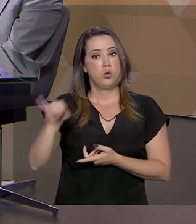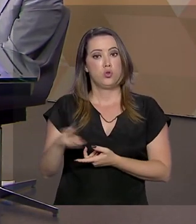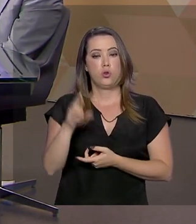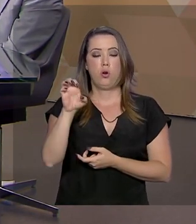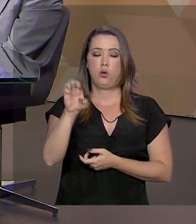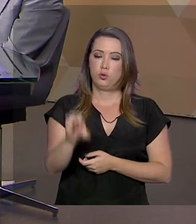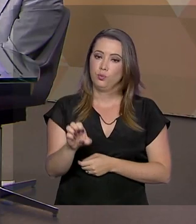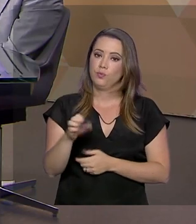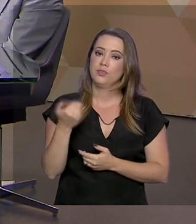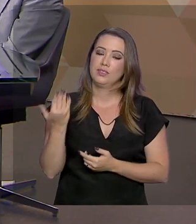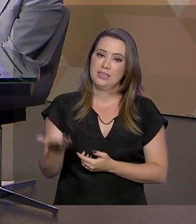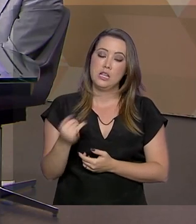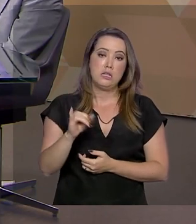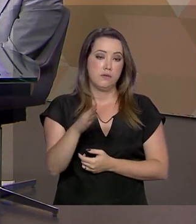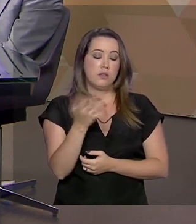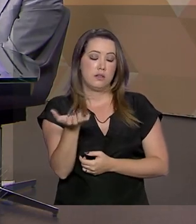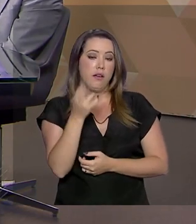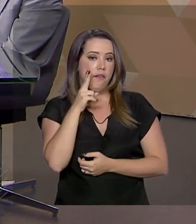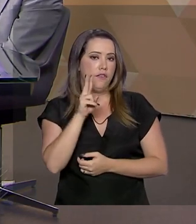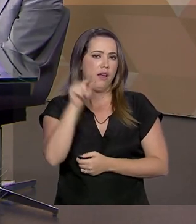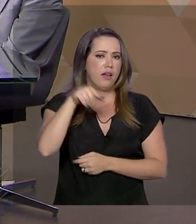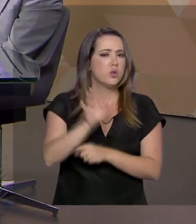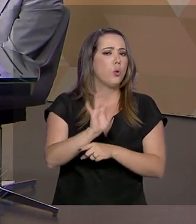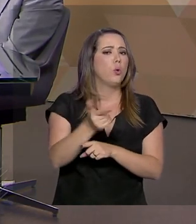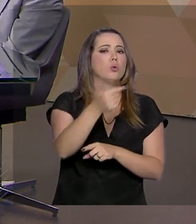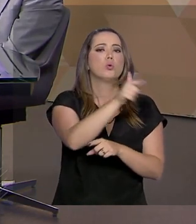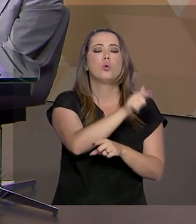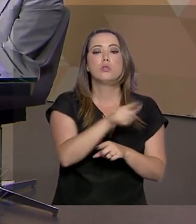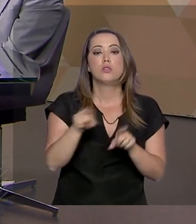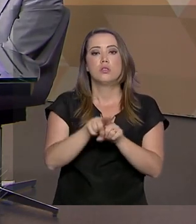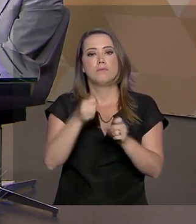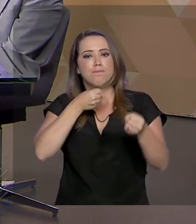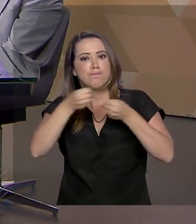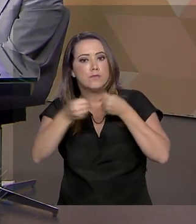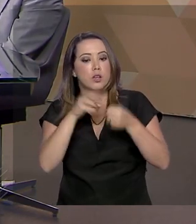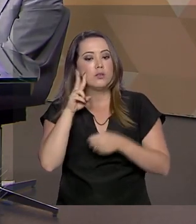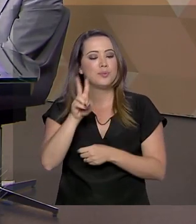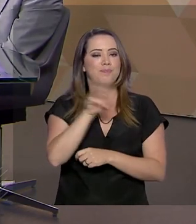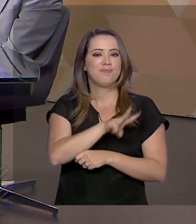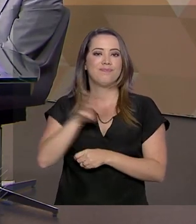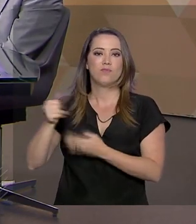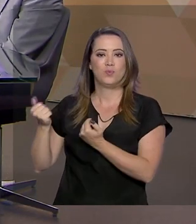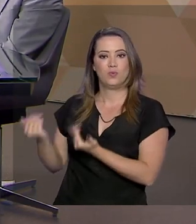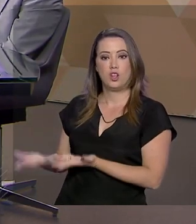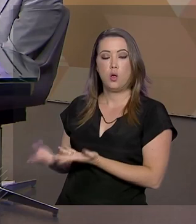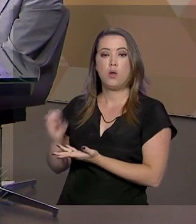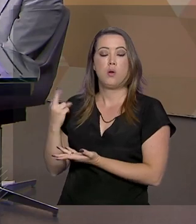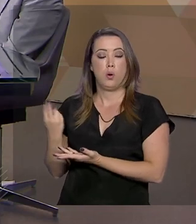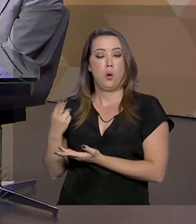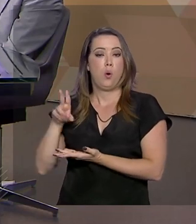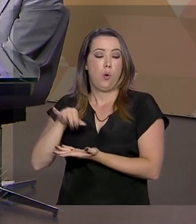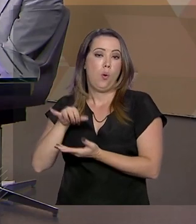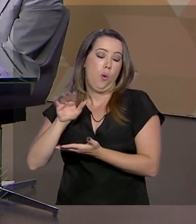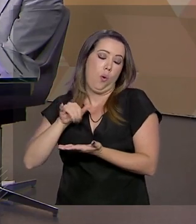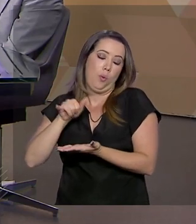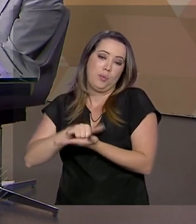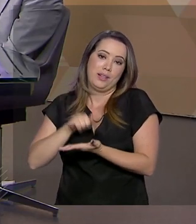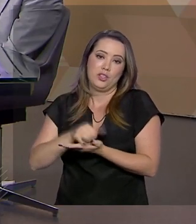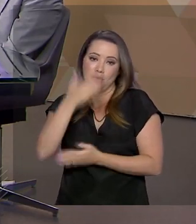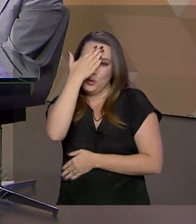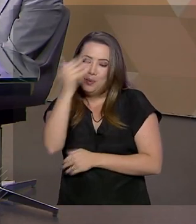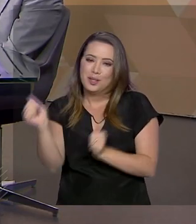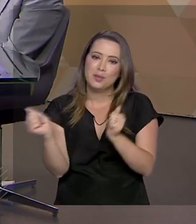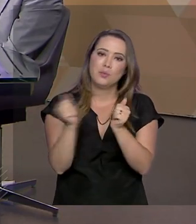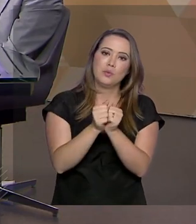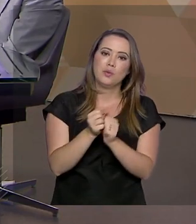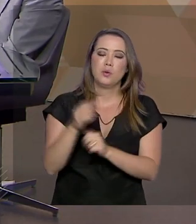Jorge Seife Jr. Se você quiser rever essa ou outras entrevistas, acesse o nosso canal no YouTube ou baixe o EBC Play. Obrigada